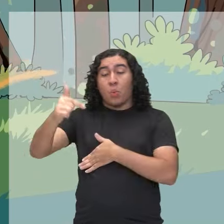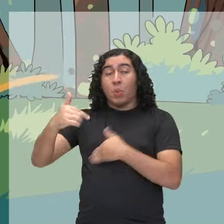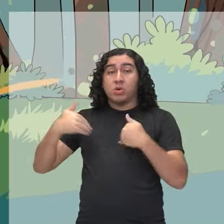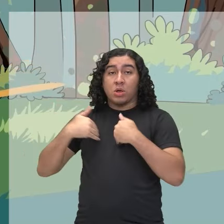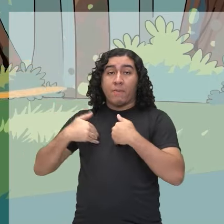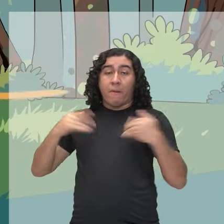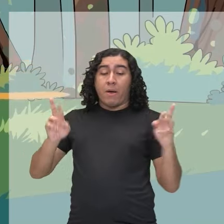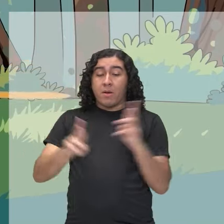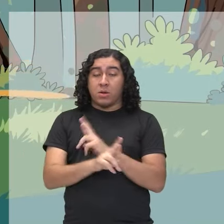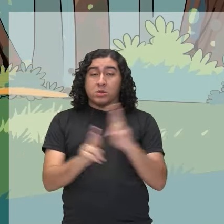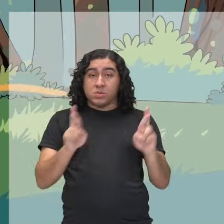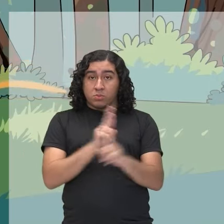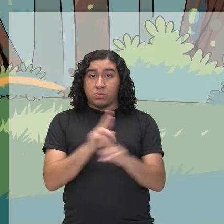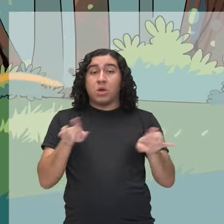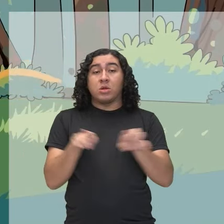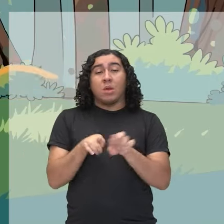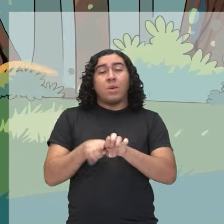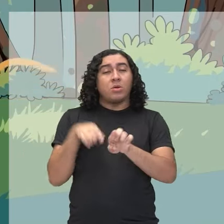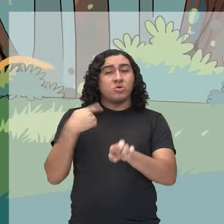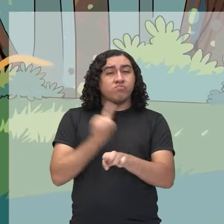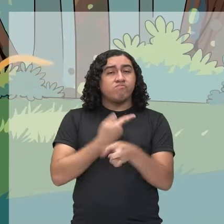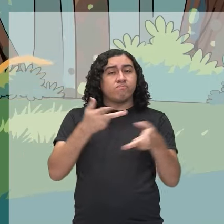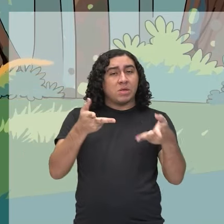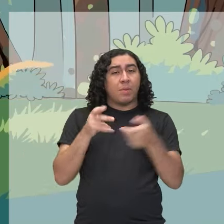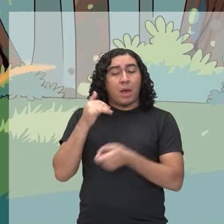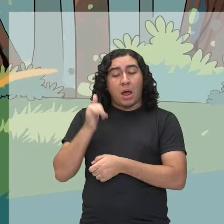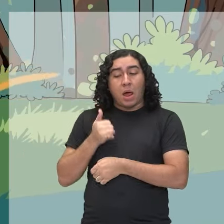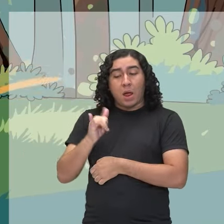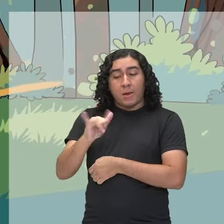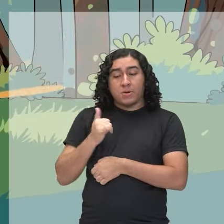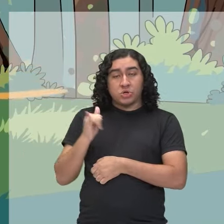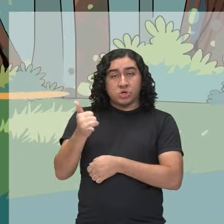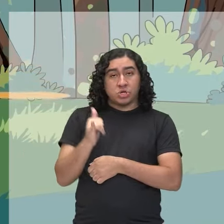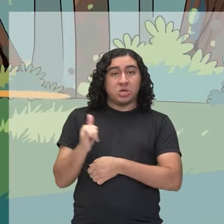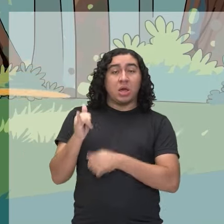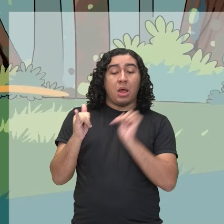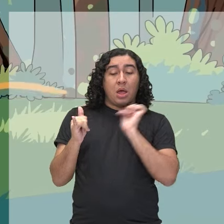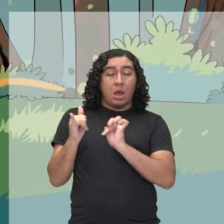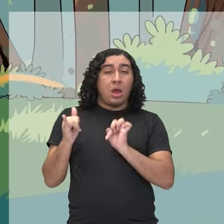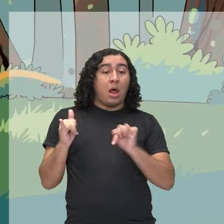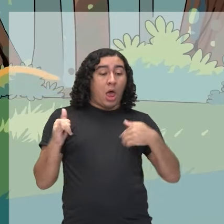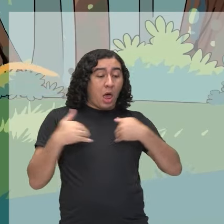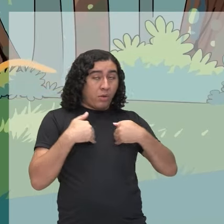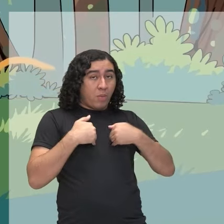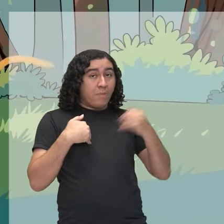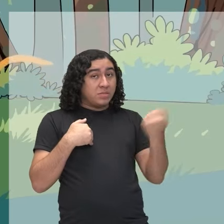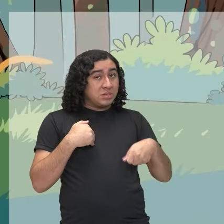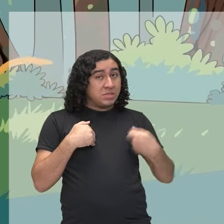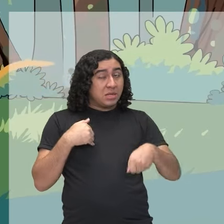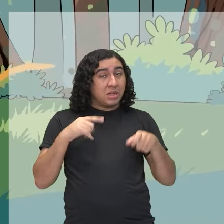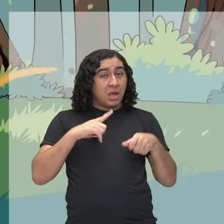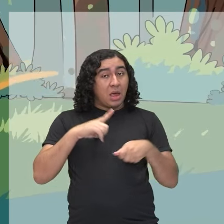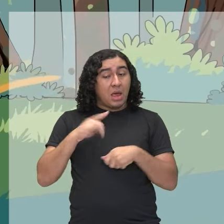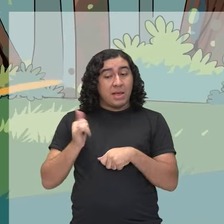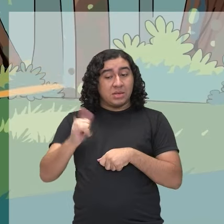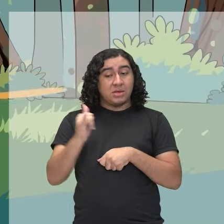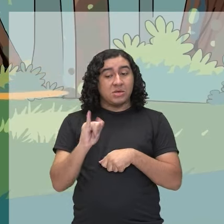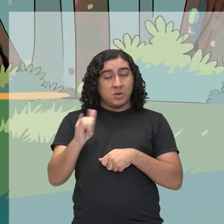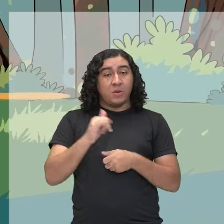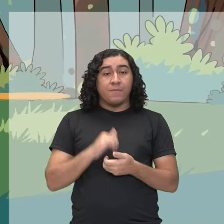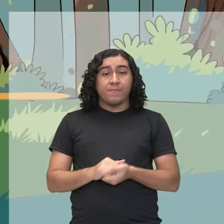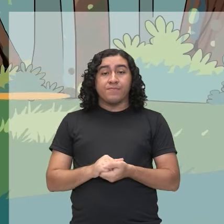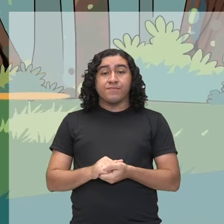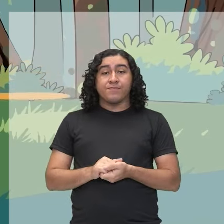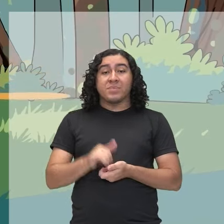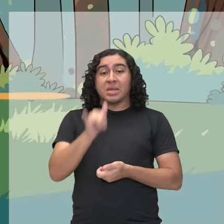E a gente vai observar que a energia que ele consome, porque aquele animal ele precisa consumir, né? Tem aquele ali, por exemplo, que ele é